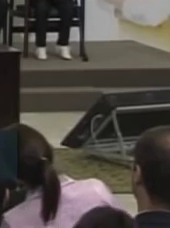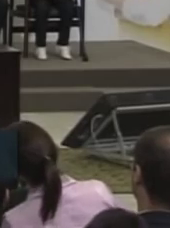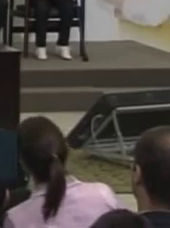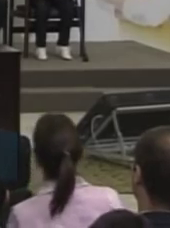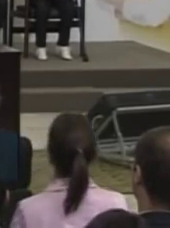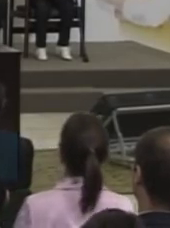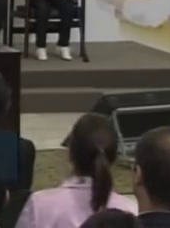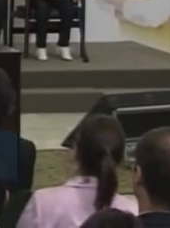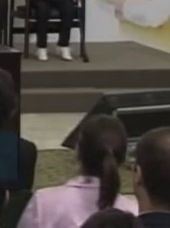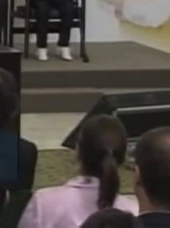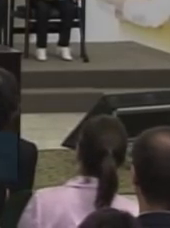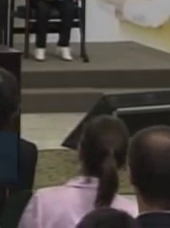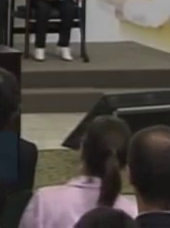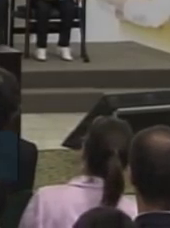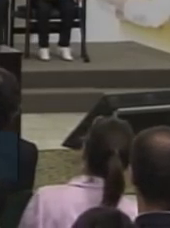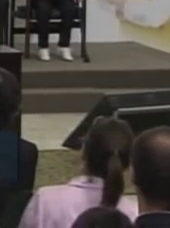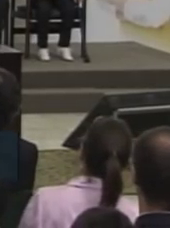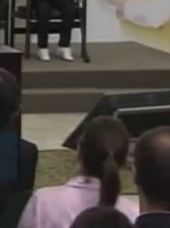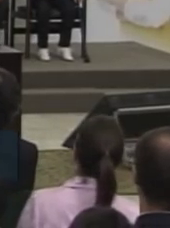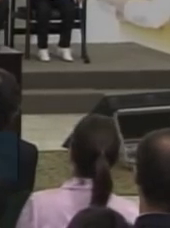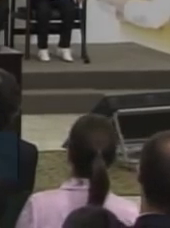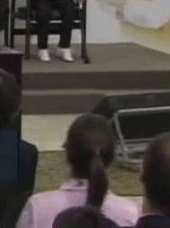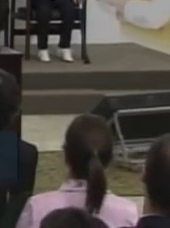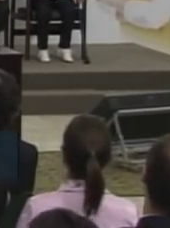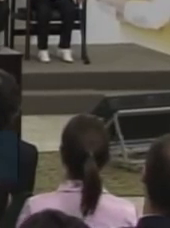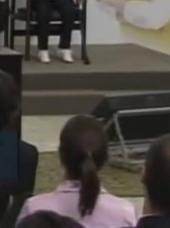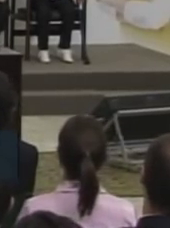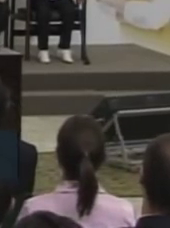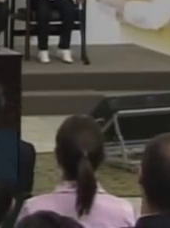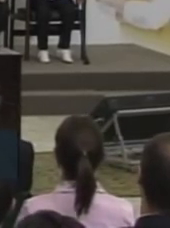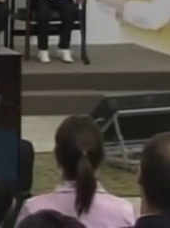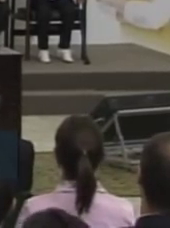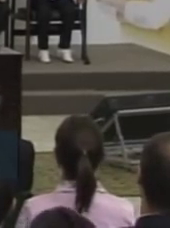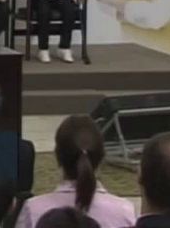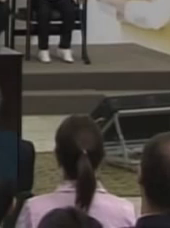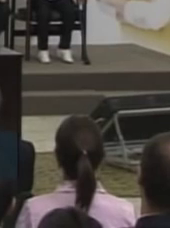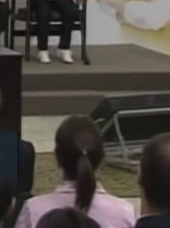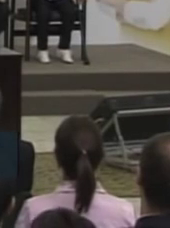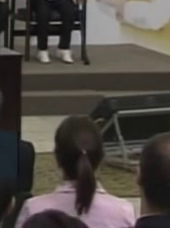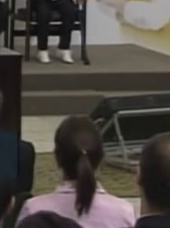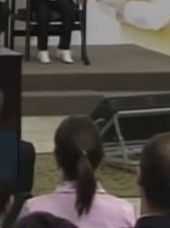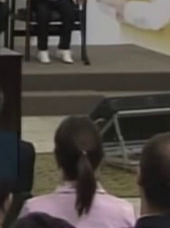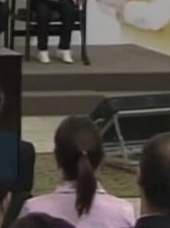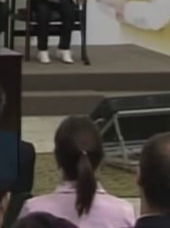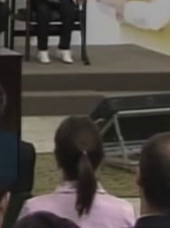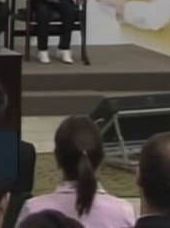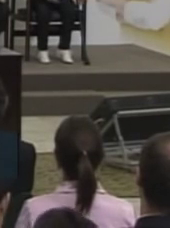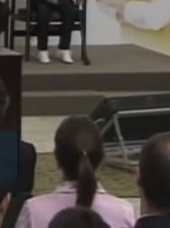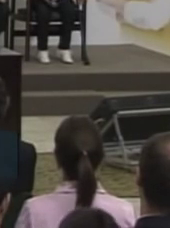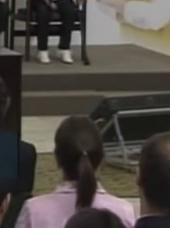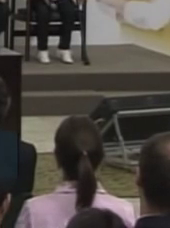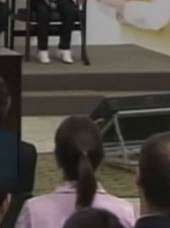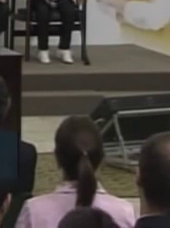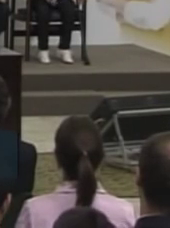Nesse momento, ouviremos as palavras da empresária Isabel Cândido, beneficiária do Programa Nacional de Microcrédito.